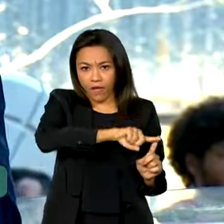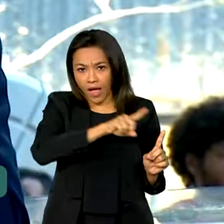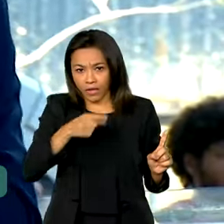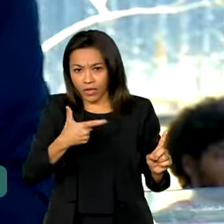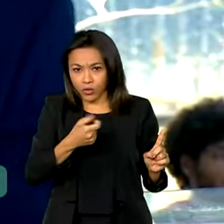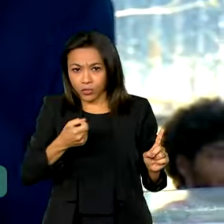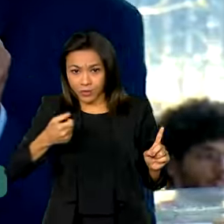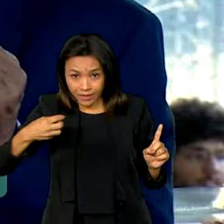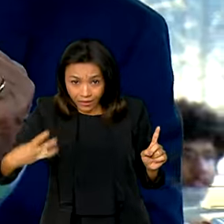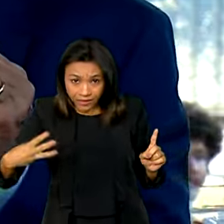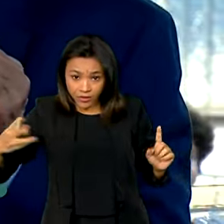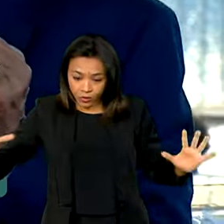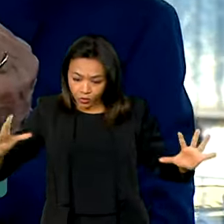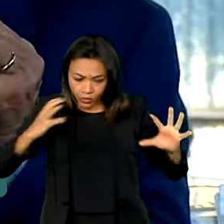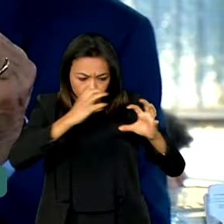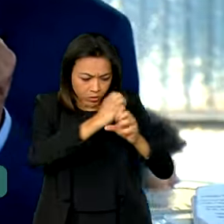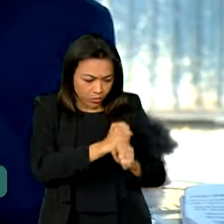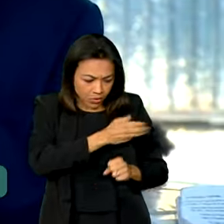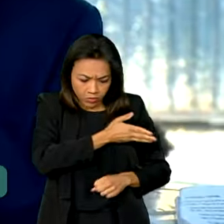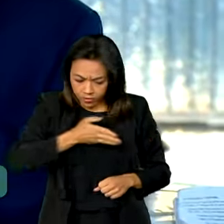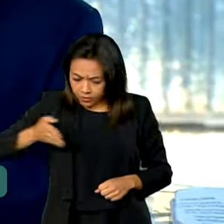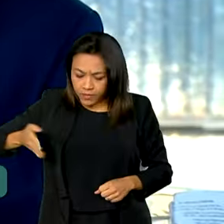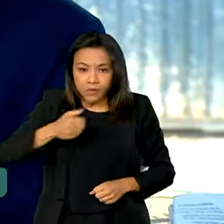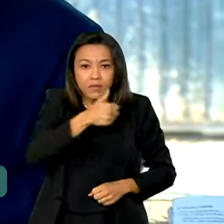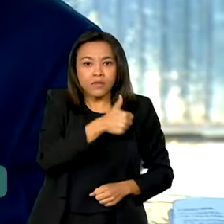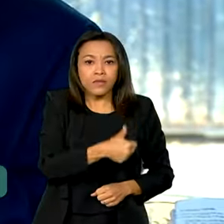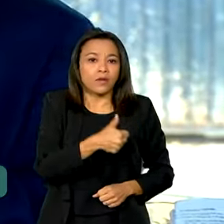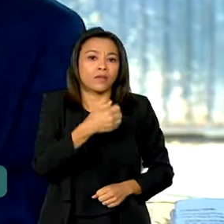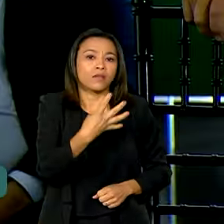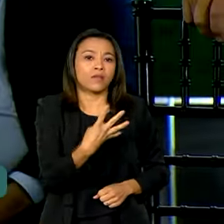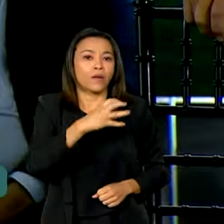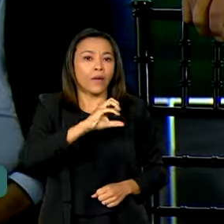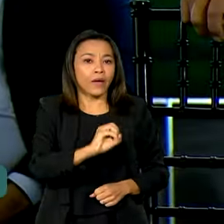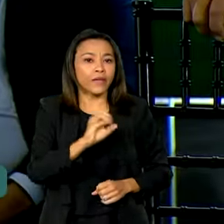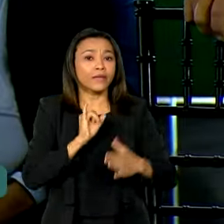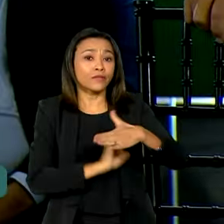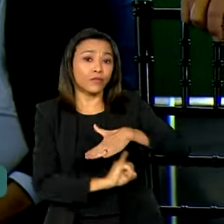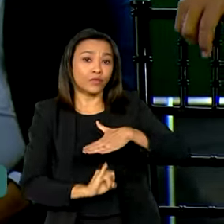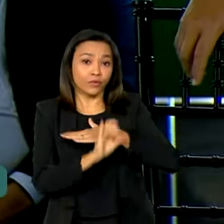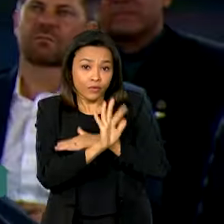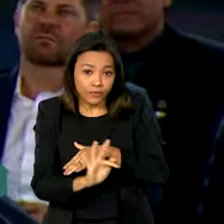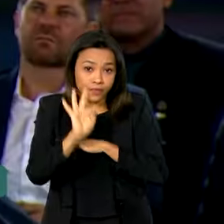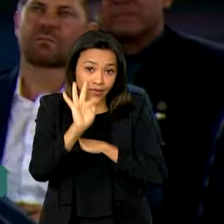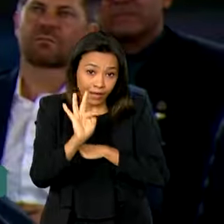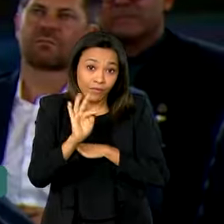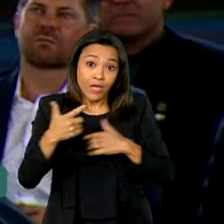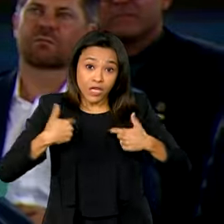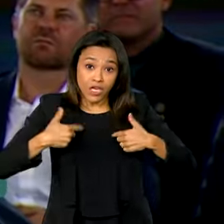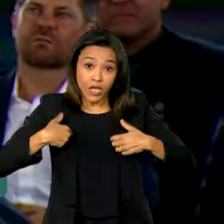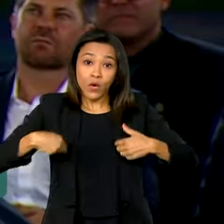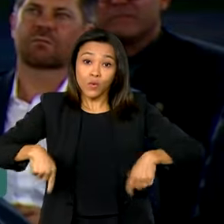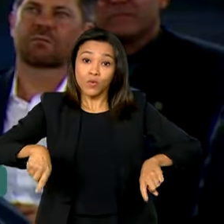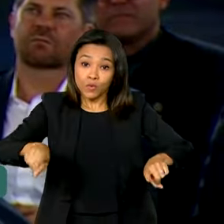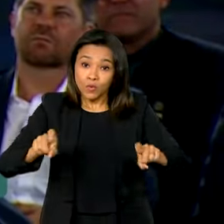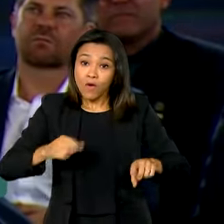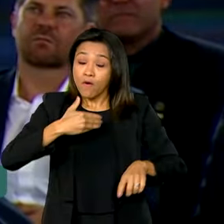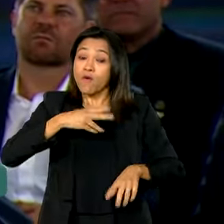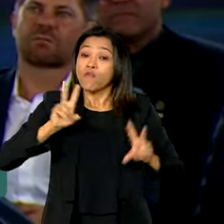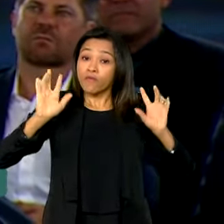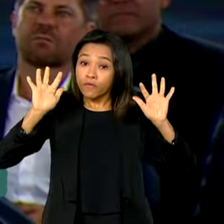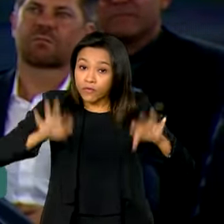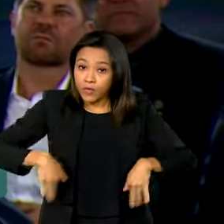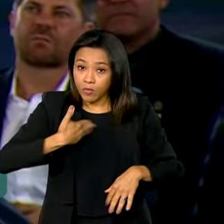foram feitos ao todo 140 institutos federais nesse país. Eu vou terminar o meu mandato com